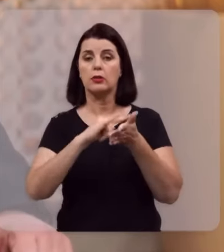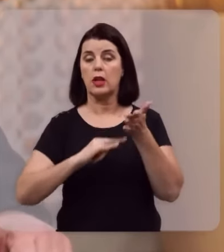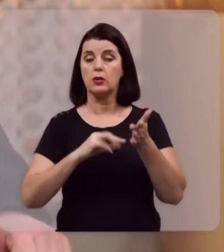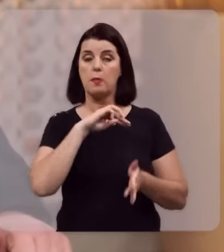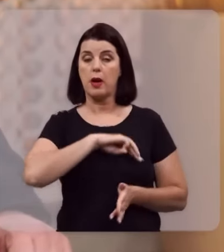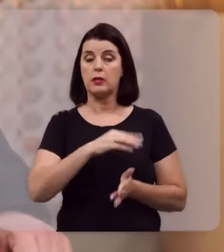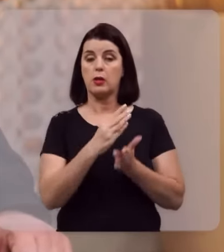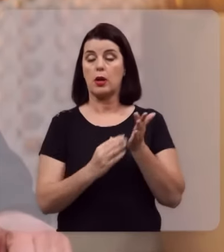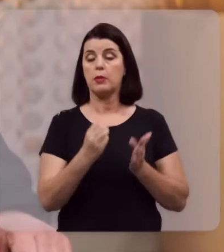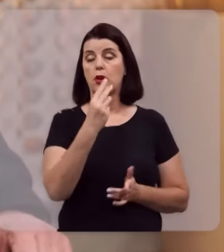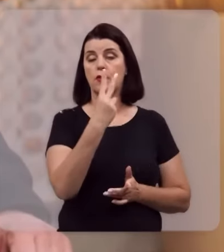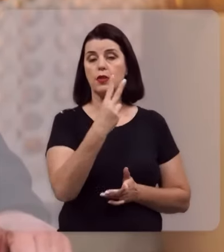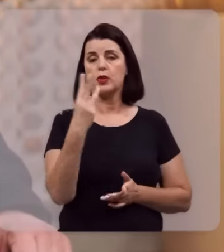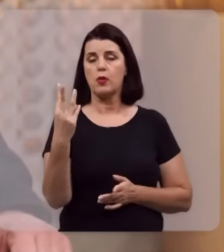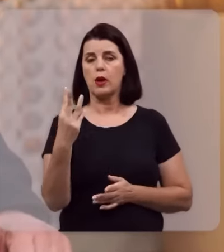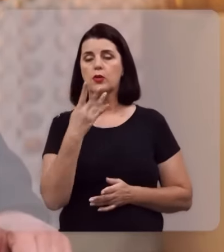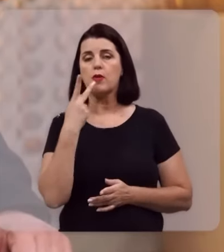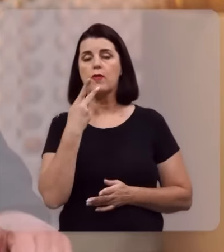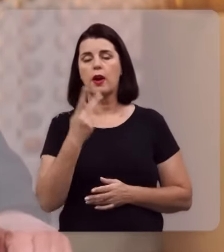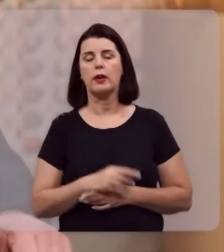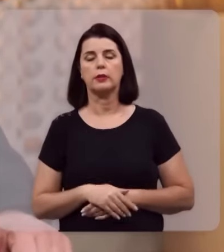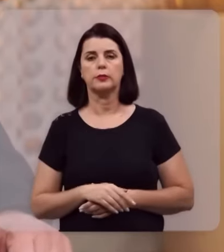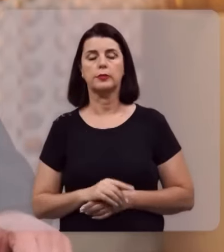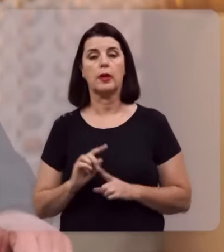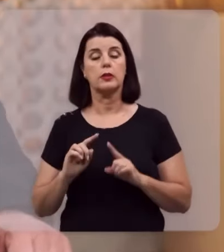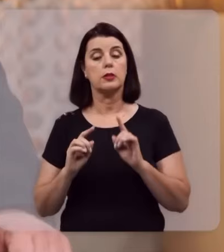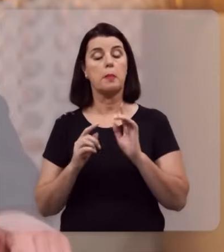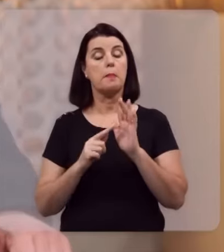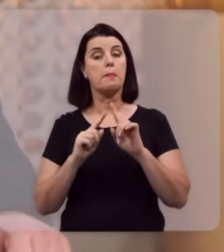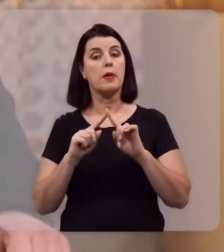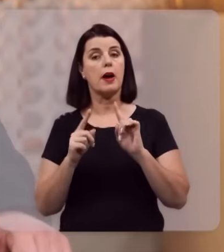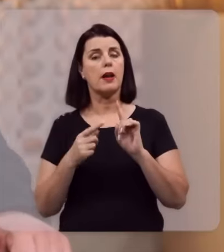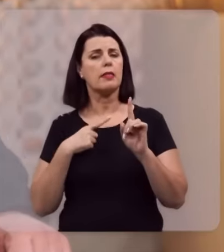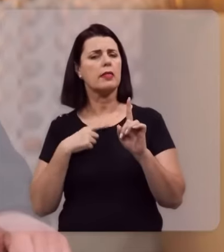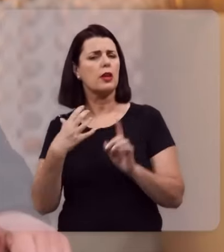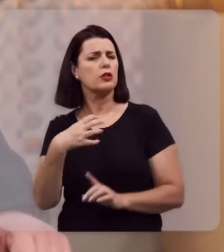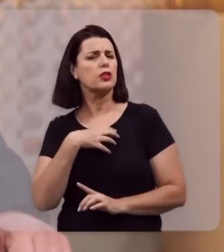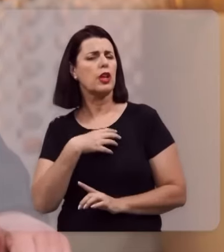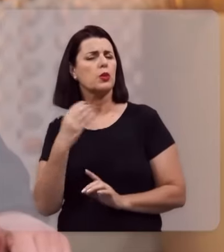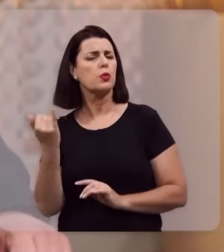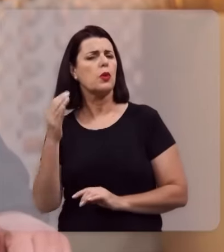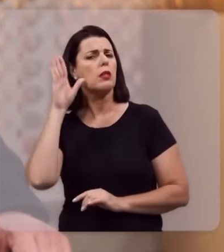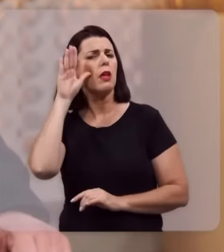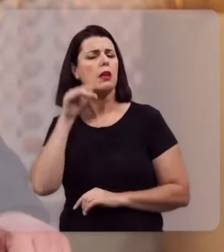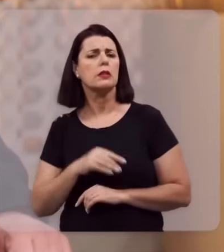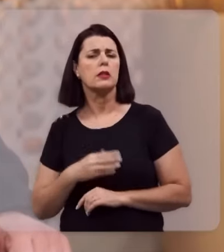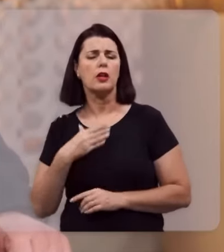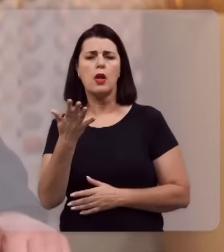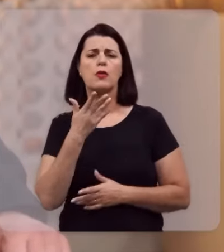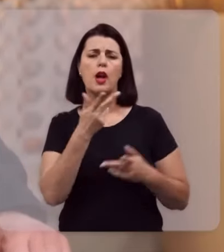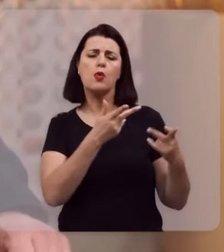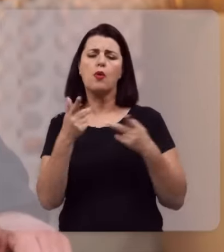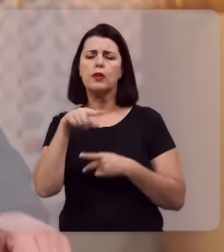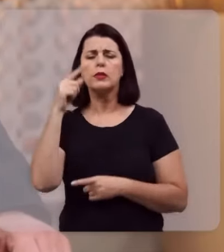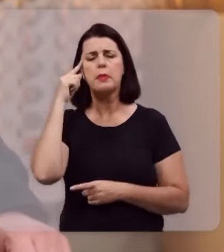Mateus 24, o próprio Senhor Jesus é argumentado sobre isso. Mas, veja, uma perspectiva interessante, Rodrigo, e eu queria